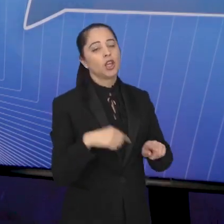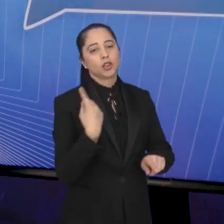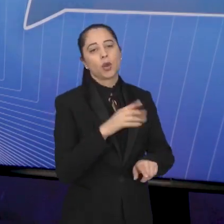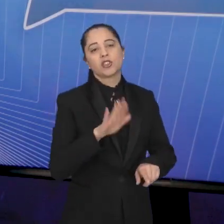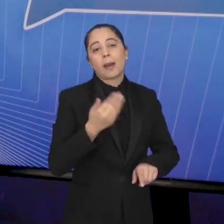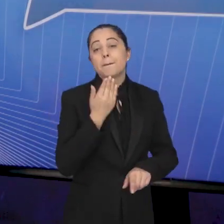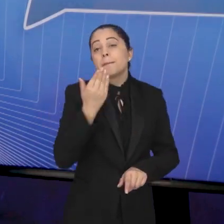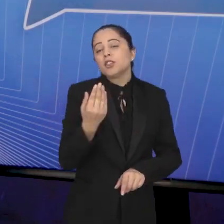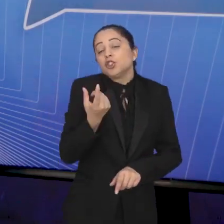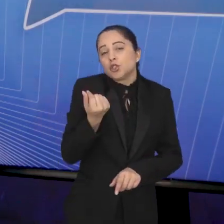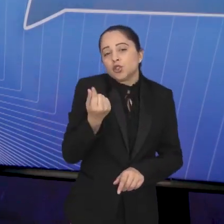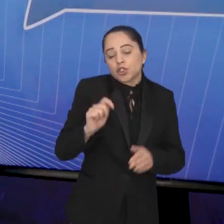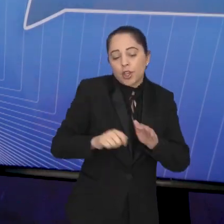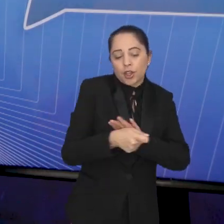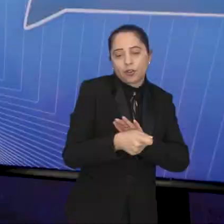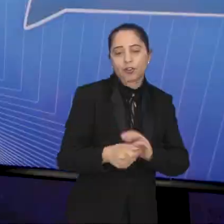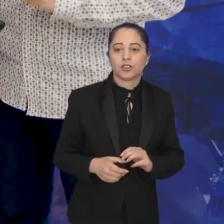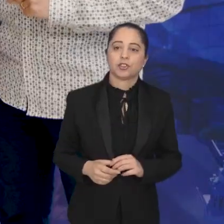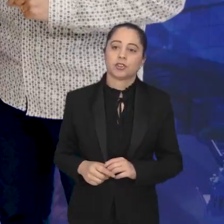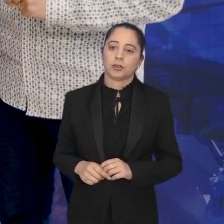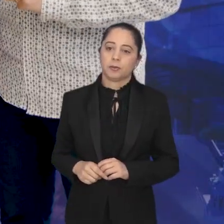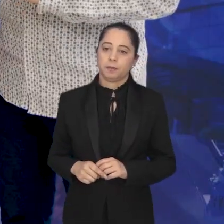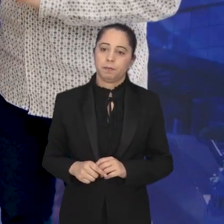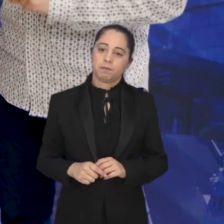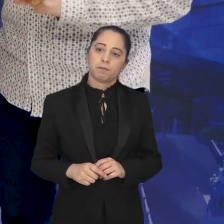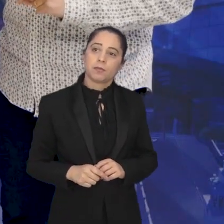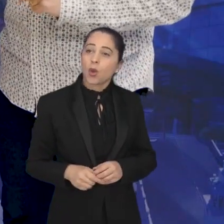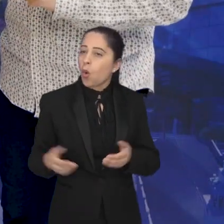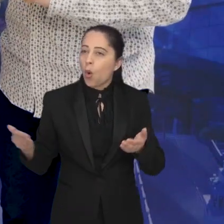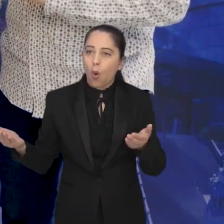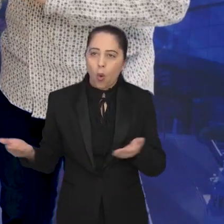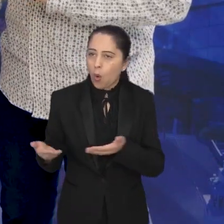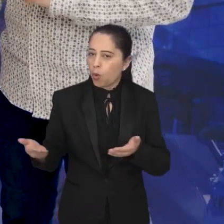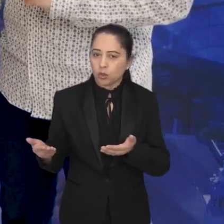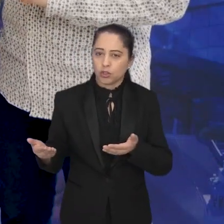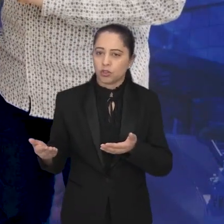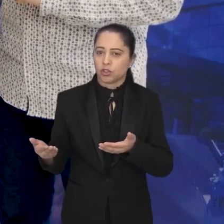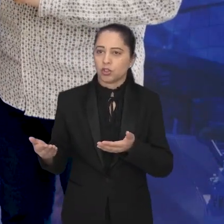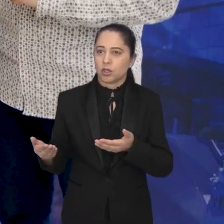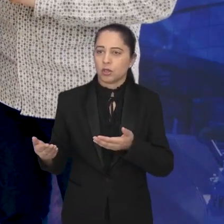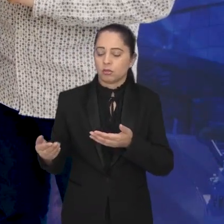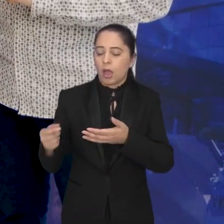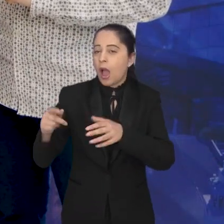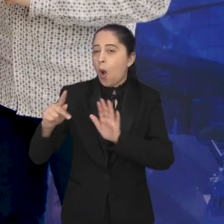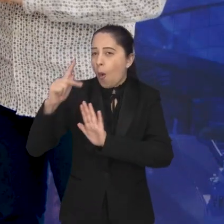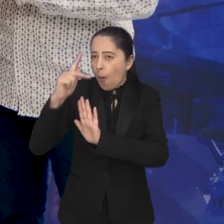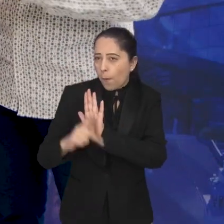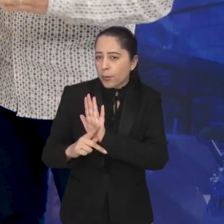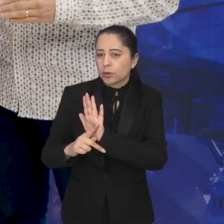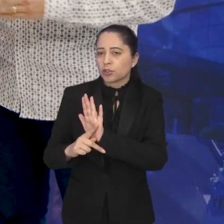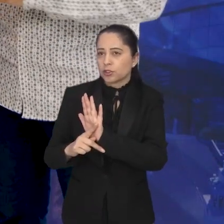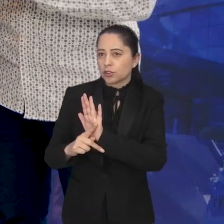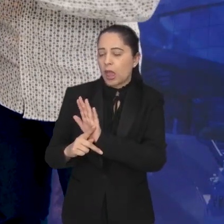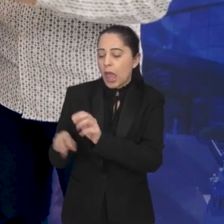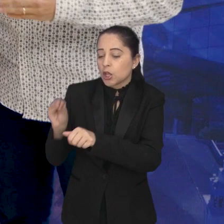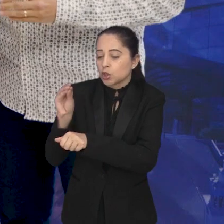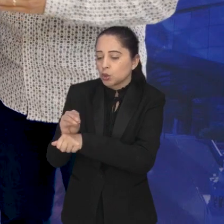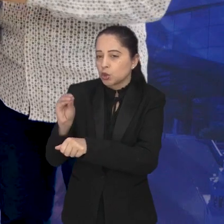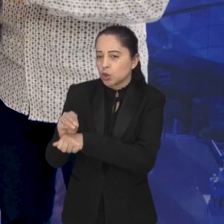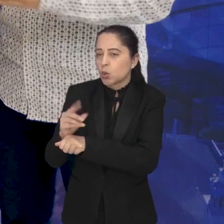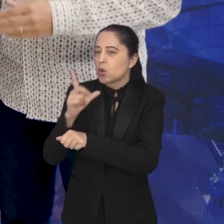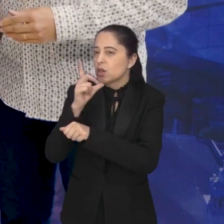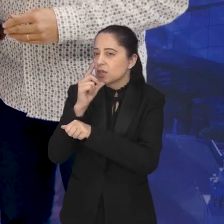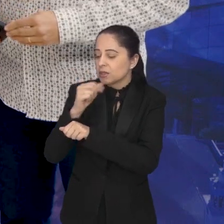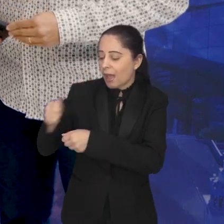financiamento para a educação ambiental. E hoje, as políticas de preservação da bacia, toda a